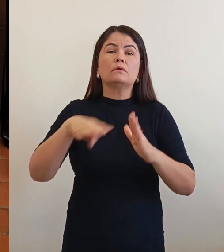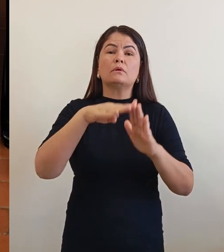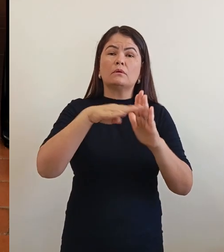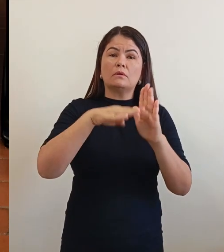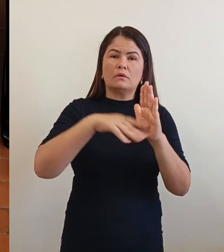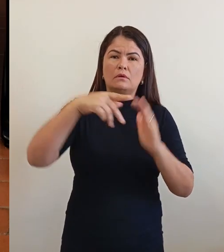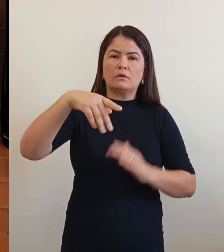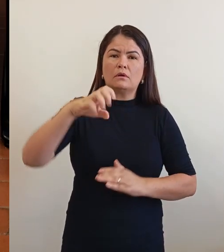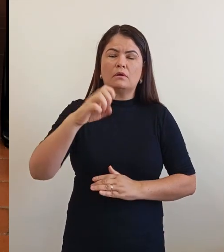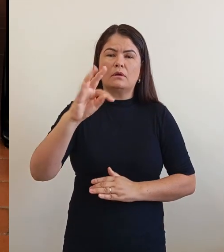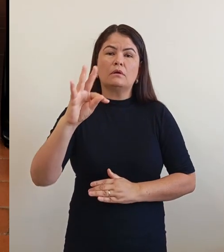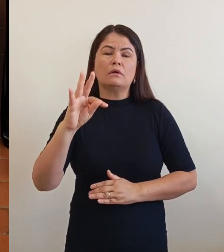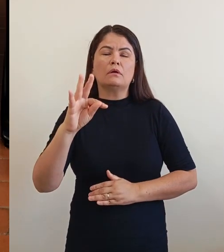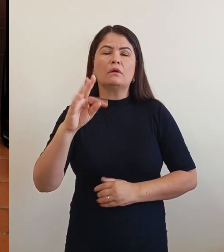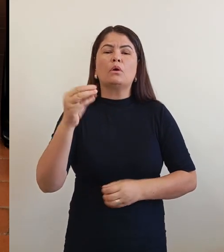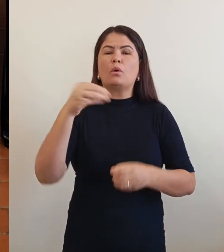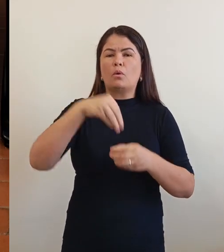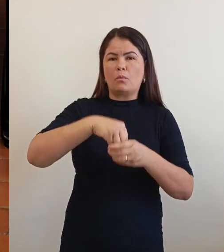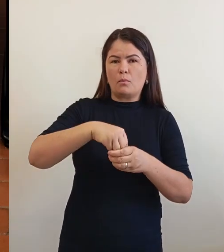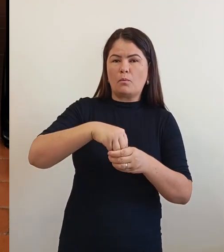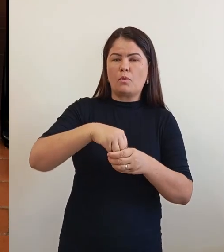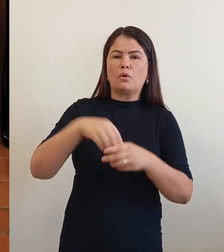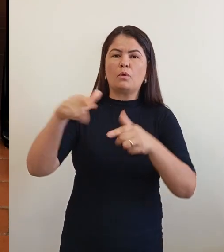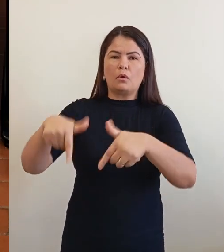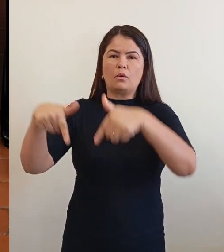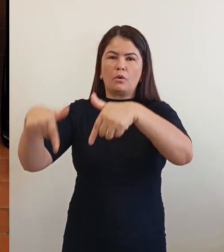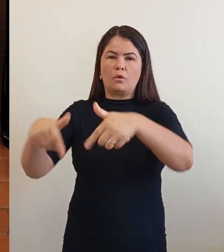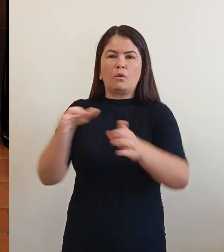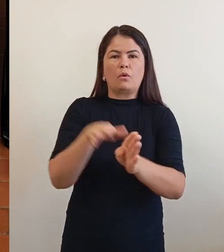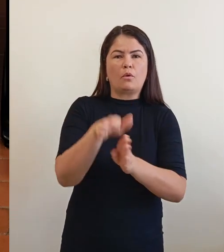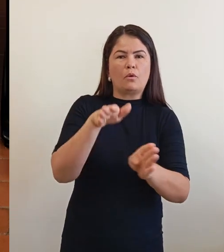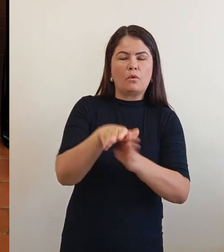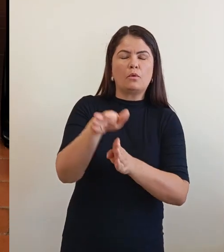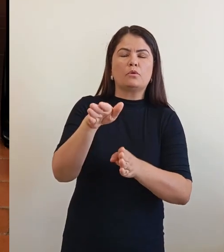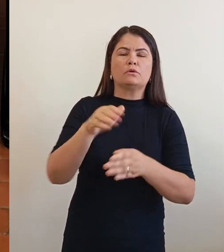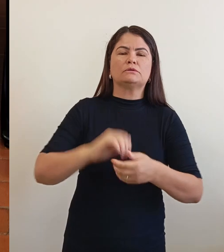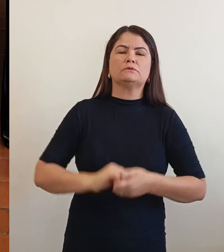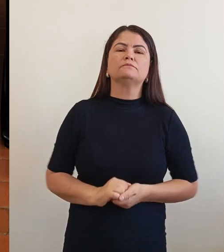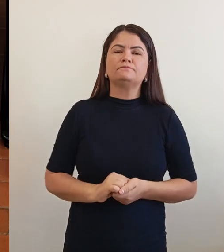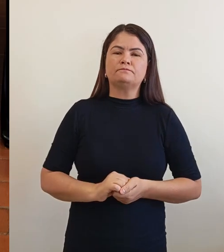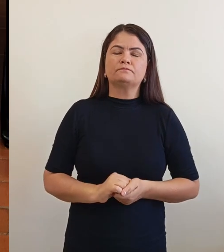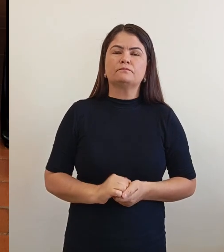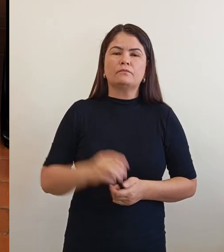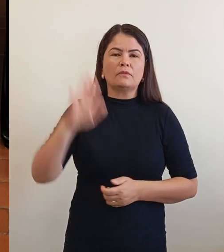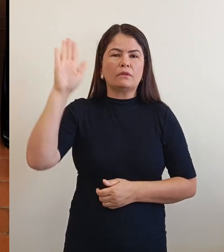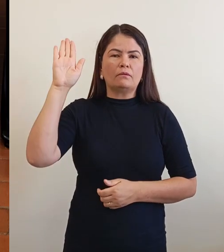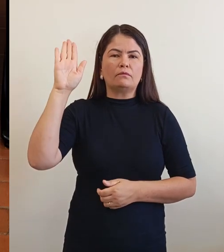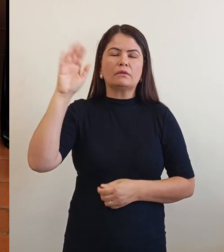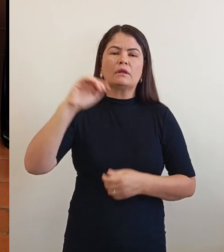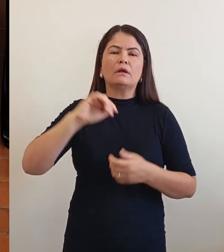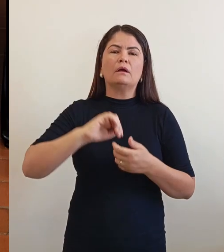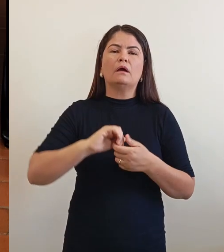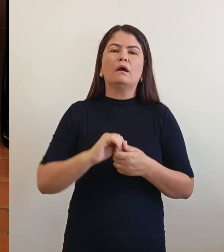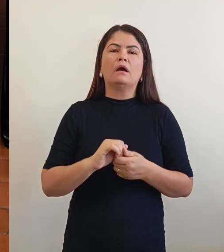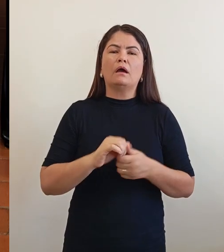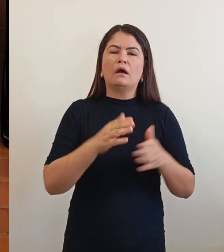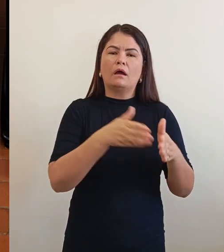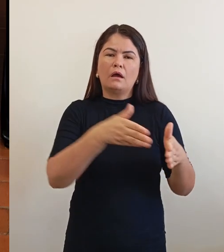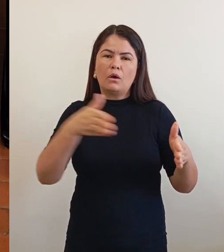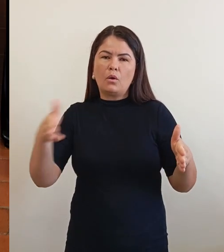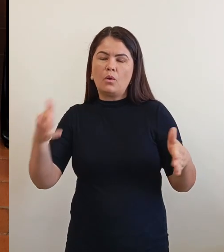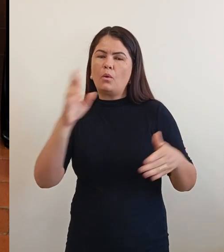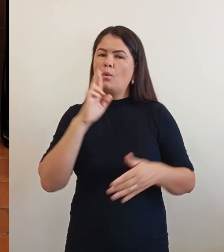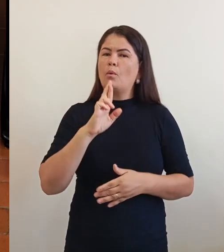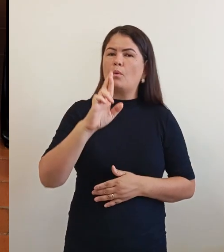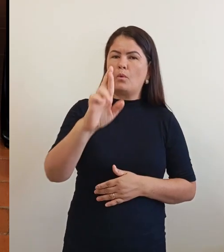compõem esta iniciativa. Orientações ao candidato. Cada bloco será respondido